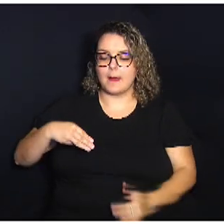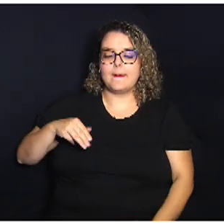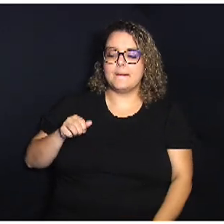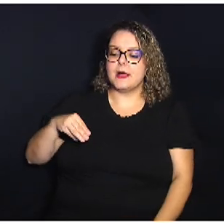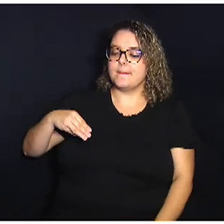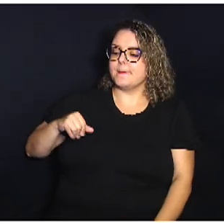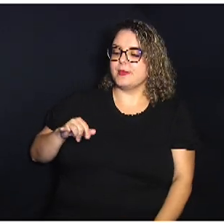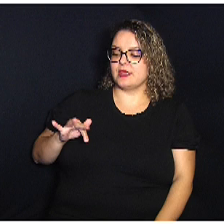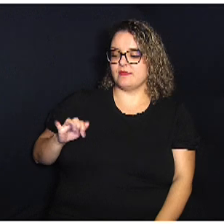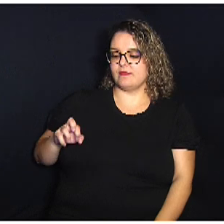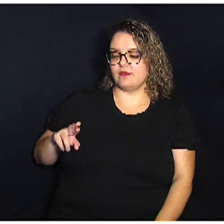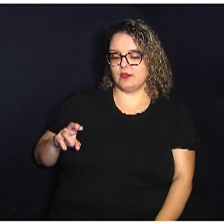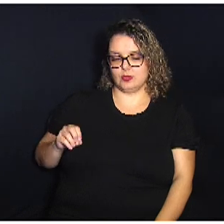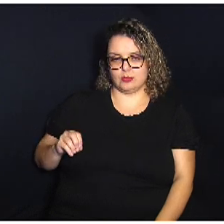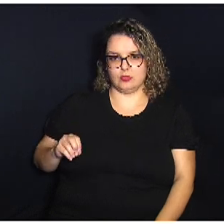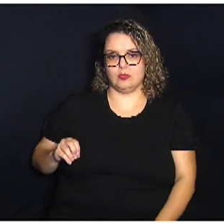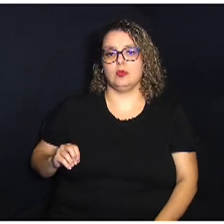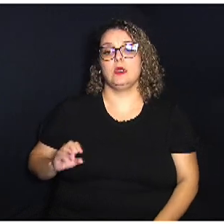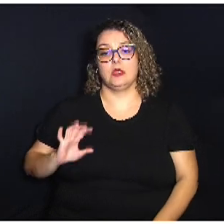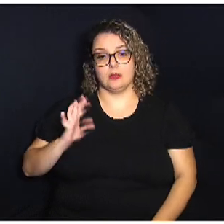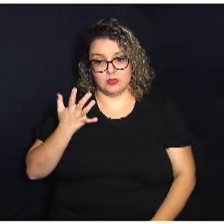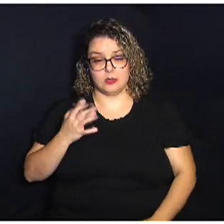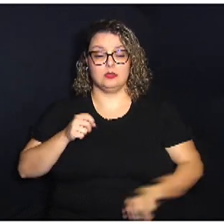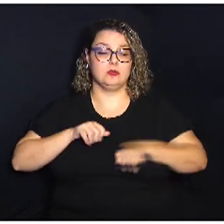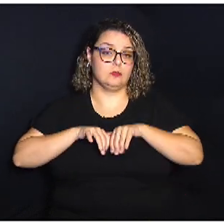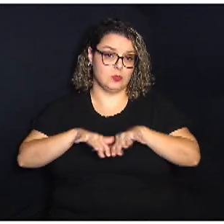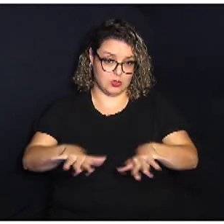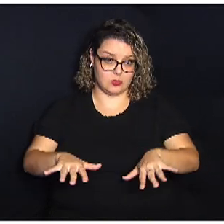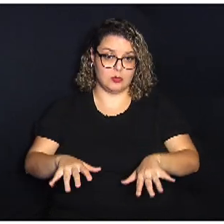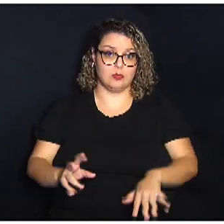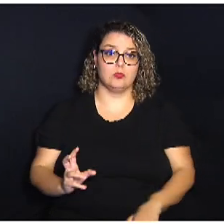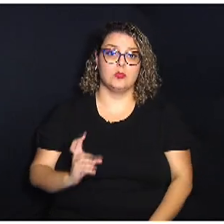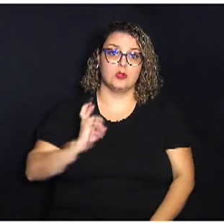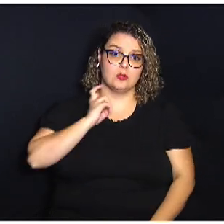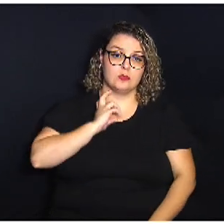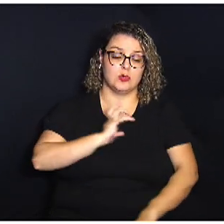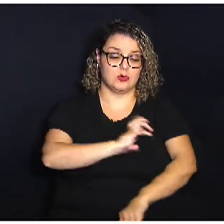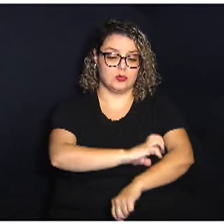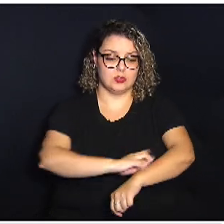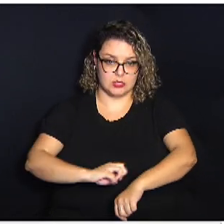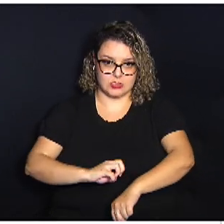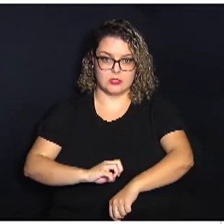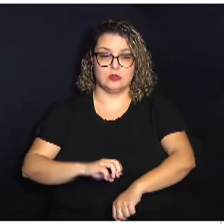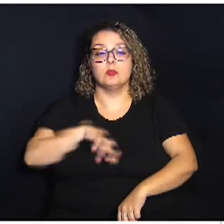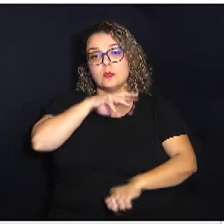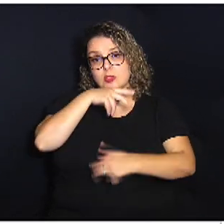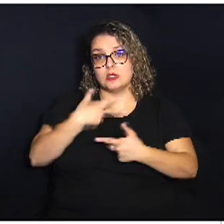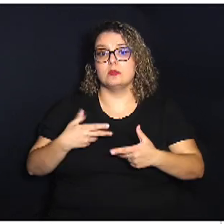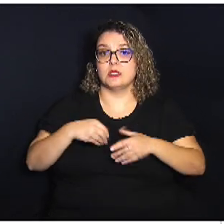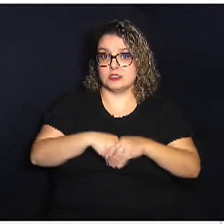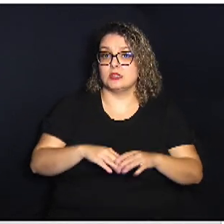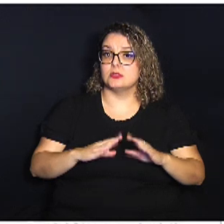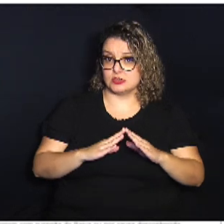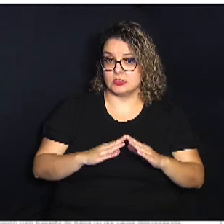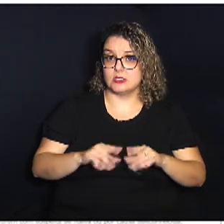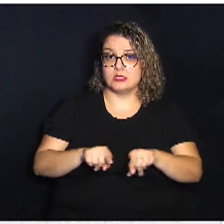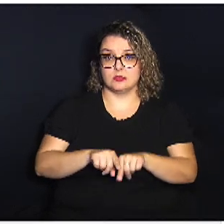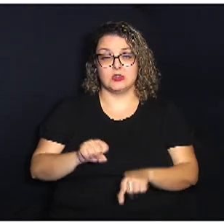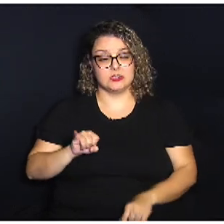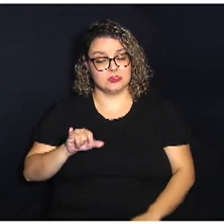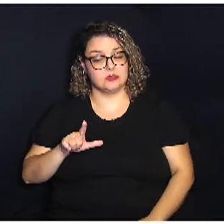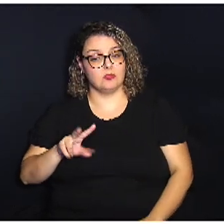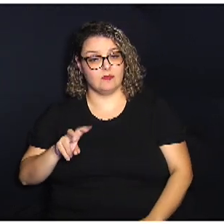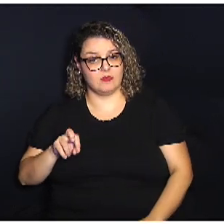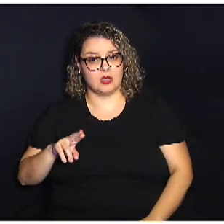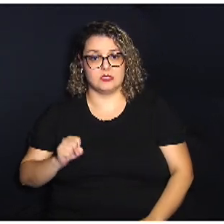E ela ocorre transmissão, principalmente por mordeduras, arranhaduras, por animais domésticos e silvestres, né? Principalmente